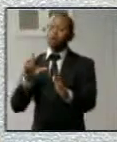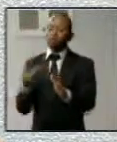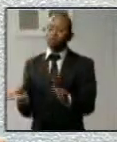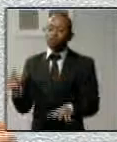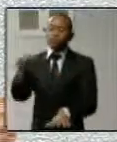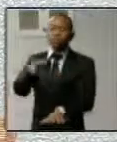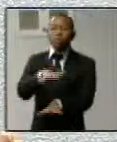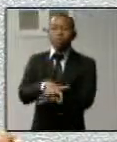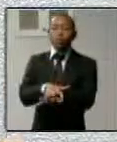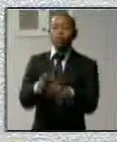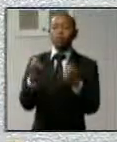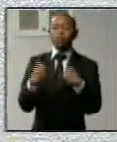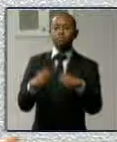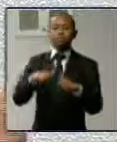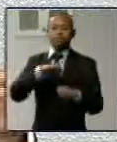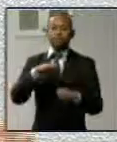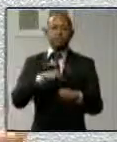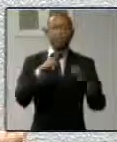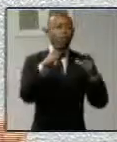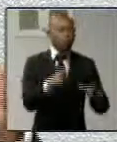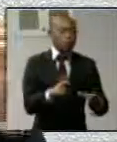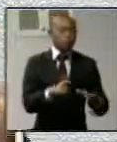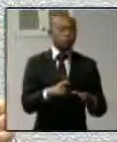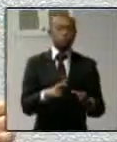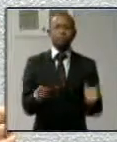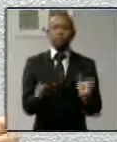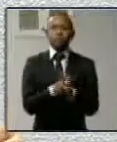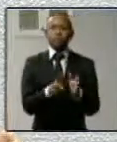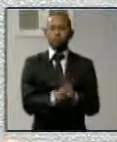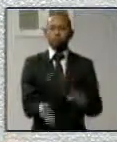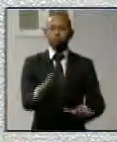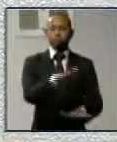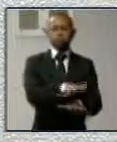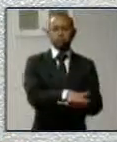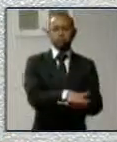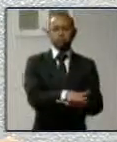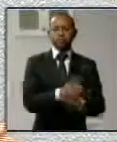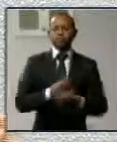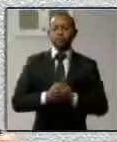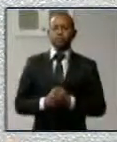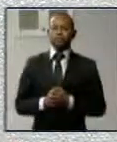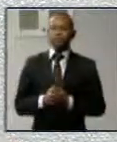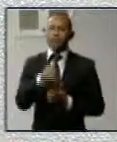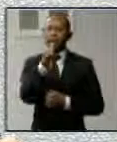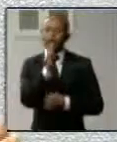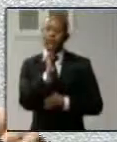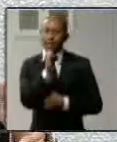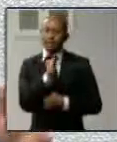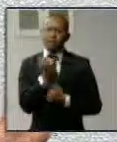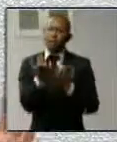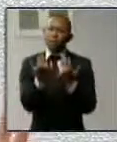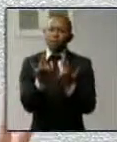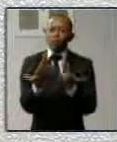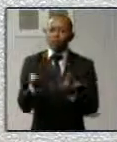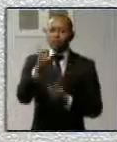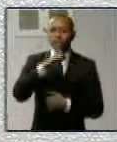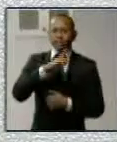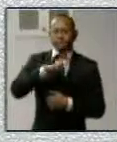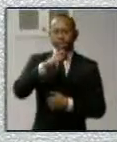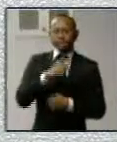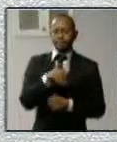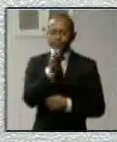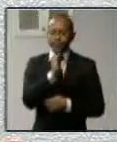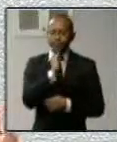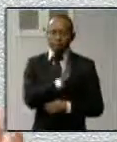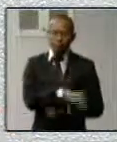você tem que dar condições de inclusão. A mesma coisa que você jogar uma criança que não tem braços